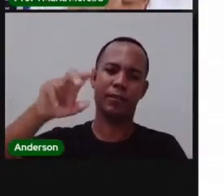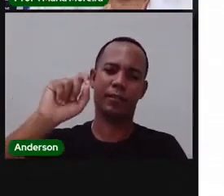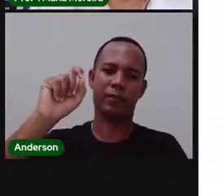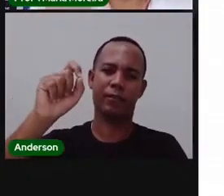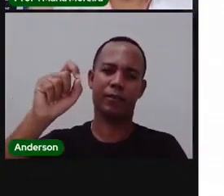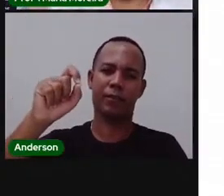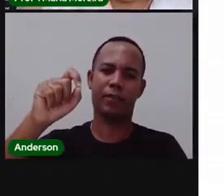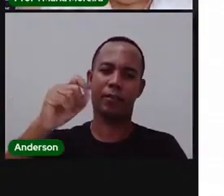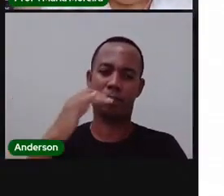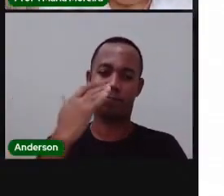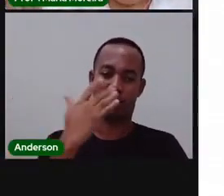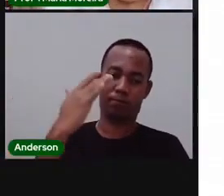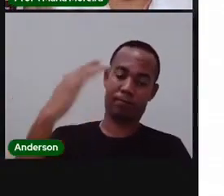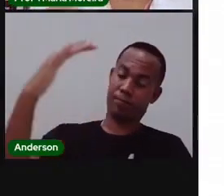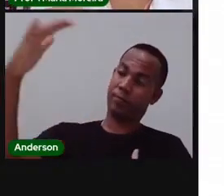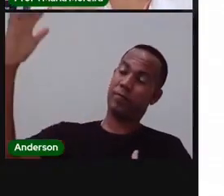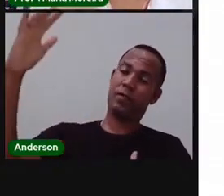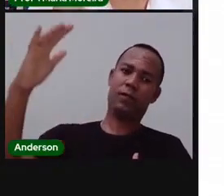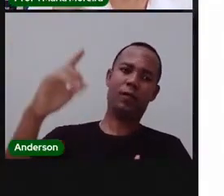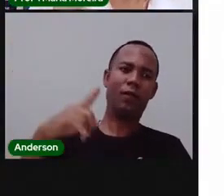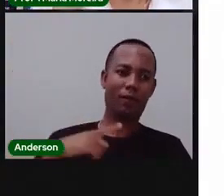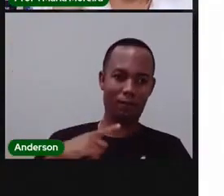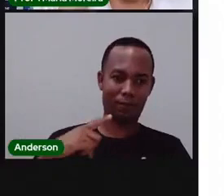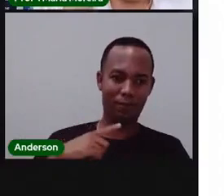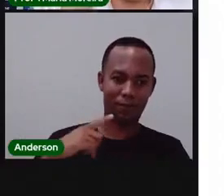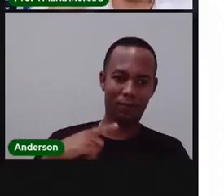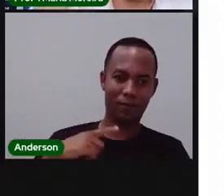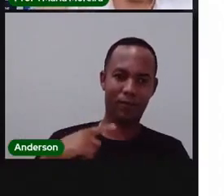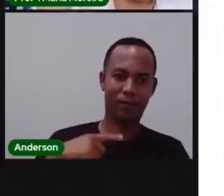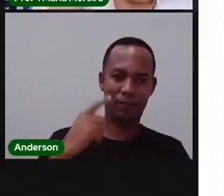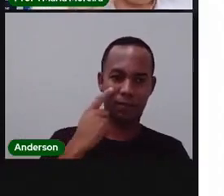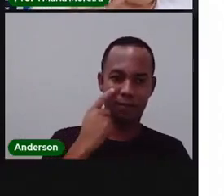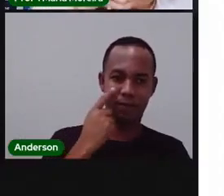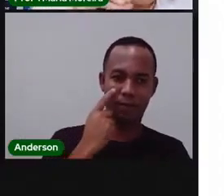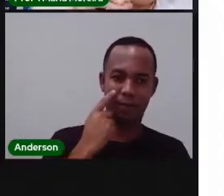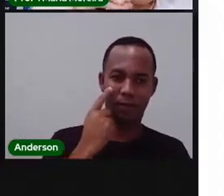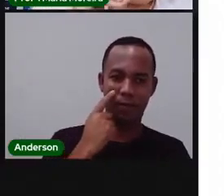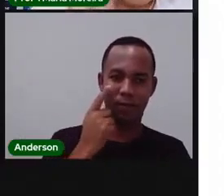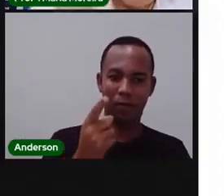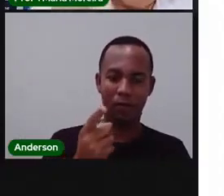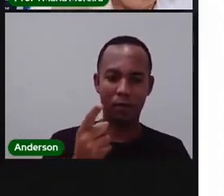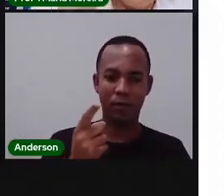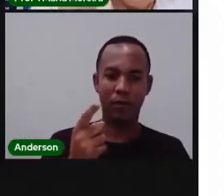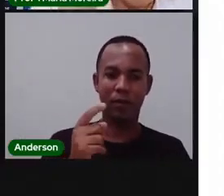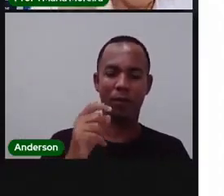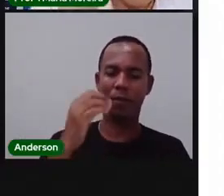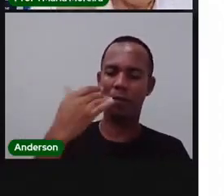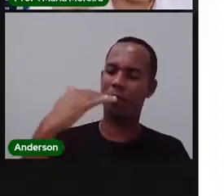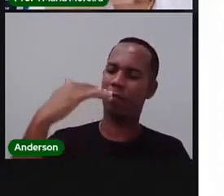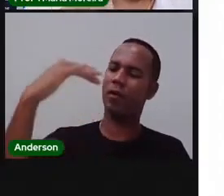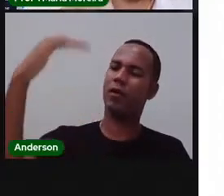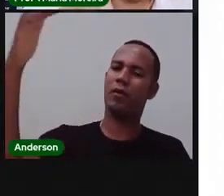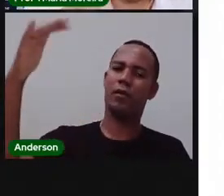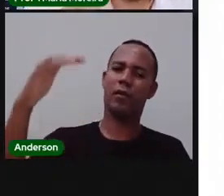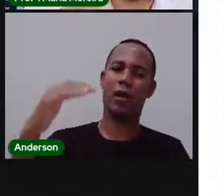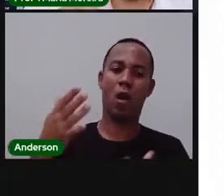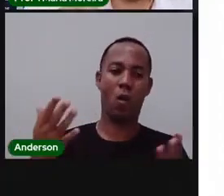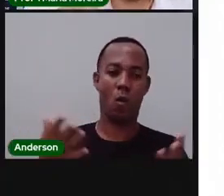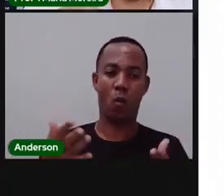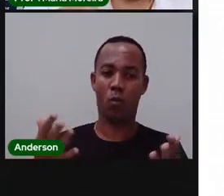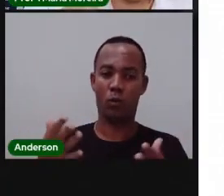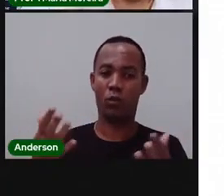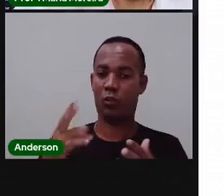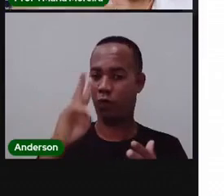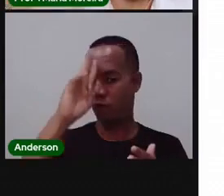passar por lá, depois desse período de pandemia, vocês vão reparar que quando o sol bate, brilha. Hoje já não brilha mais